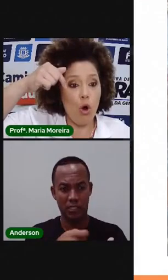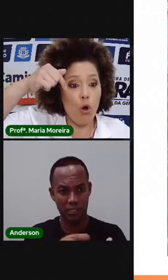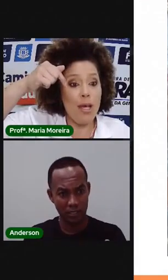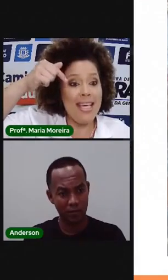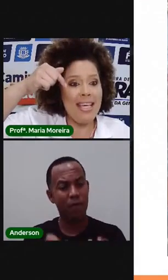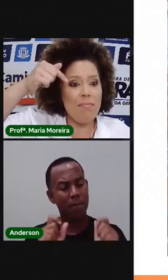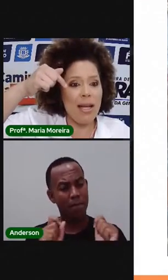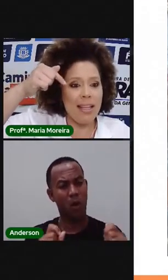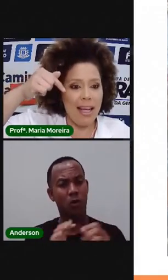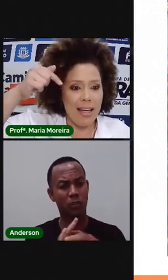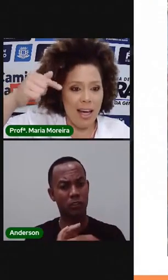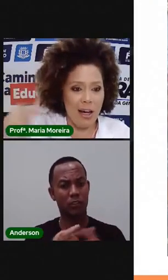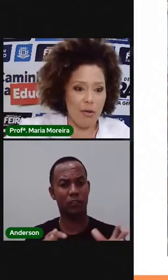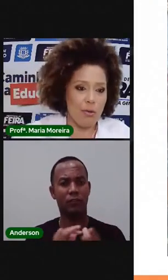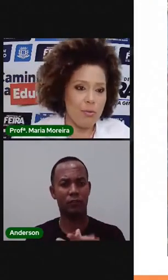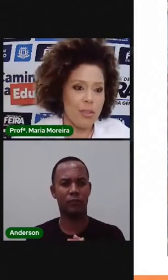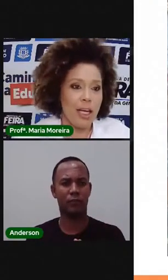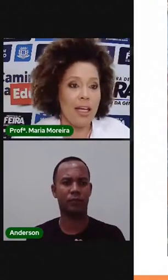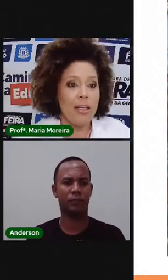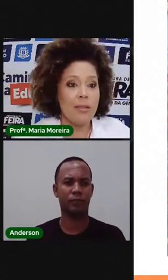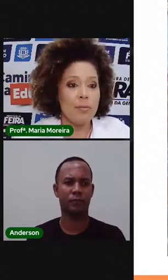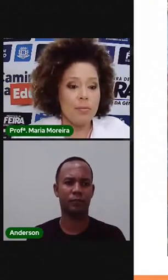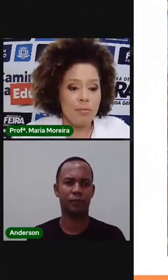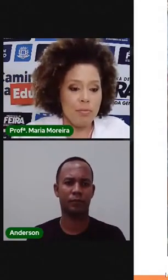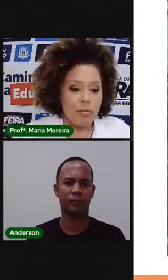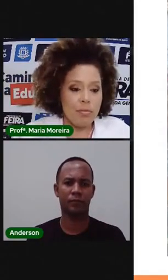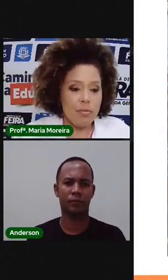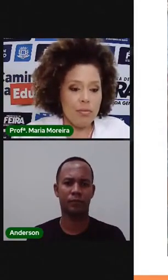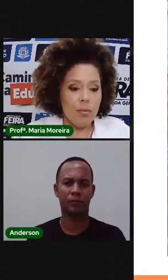ou imaterial, né?